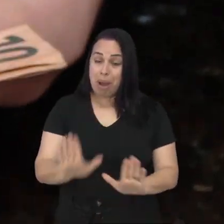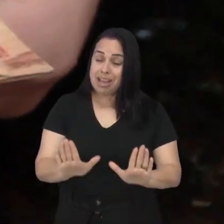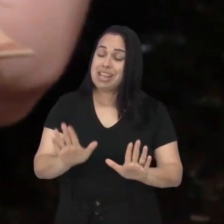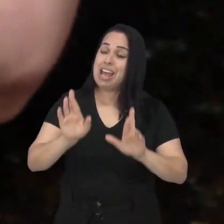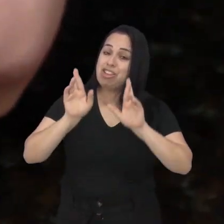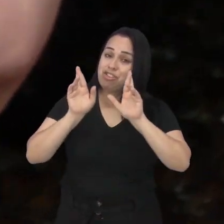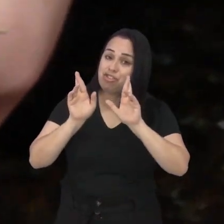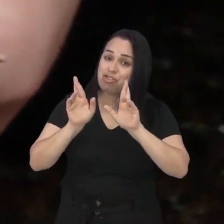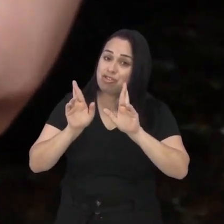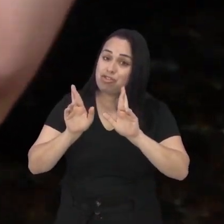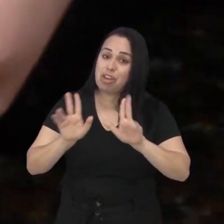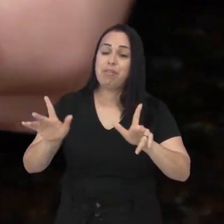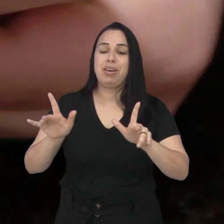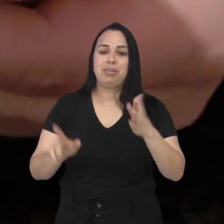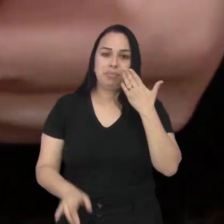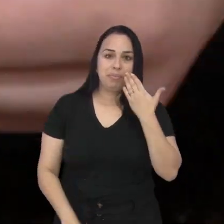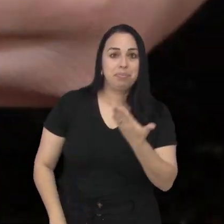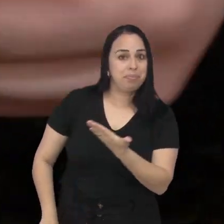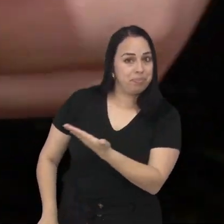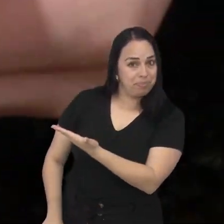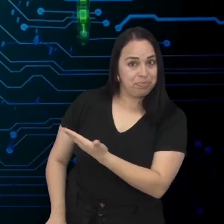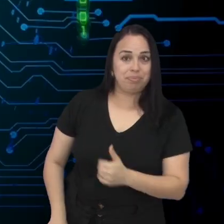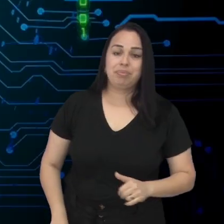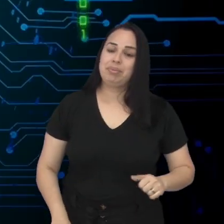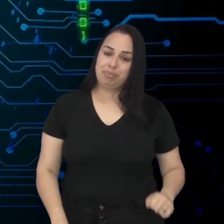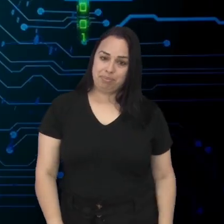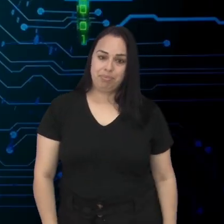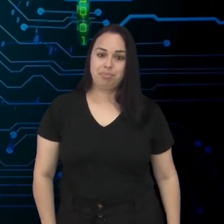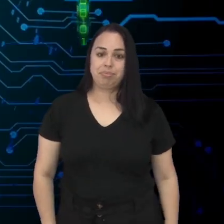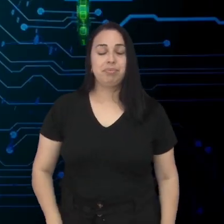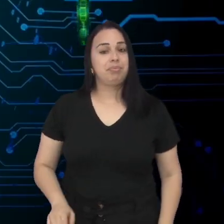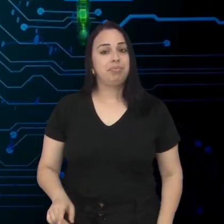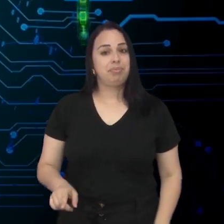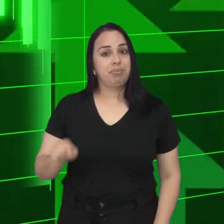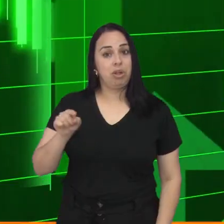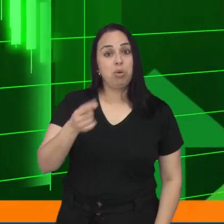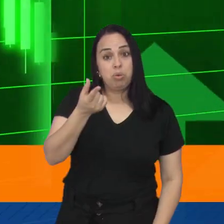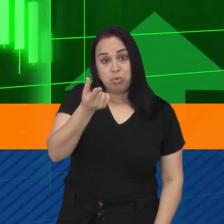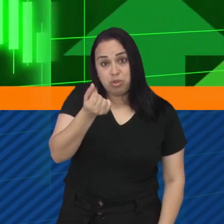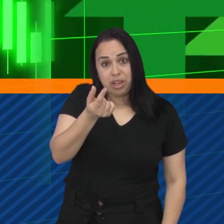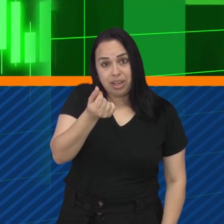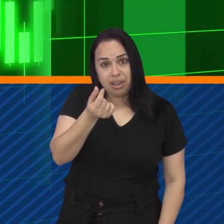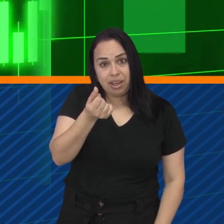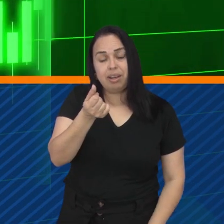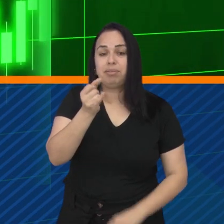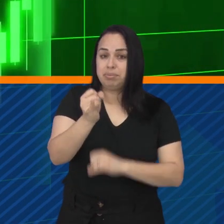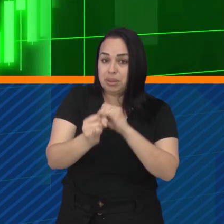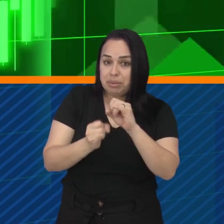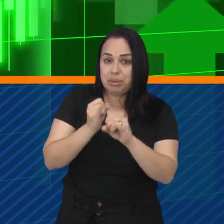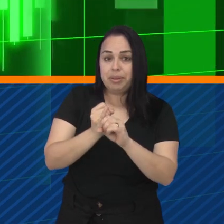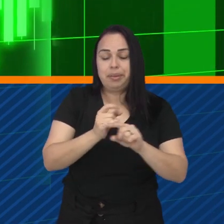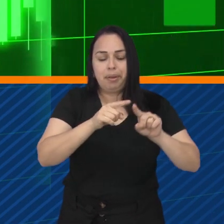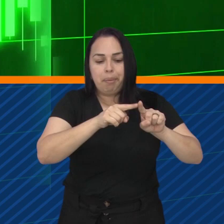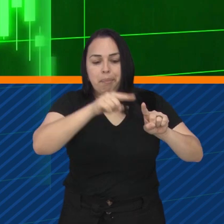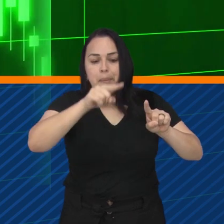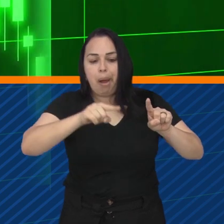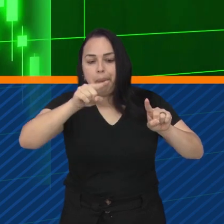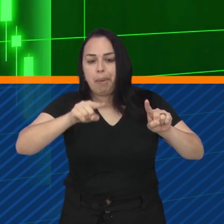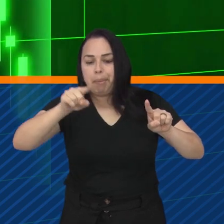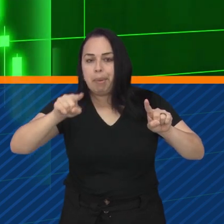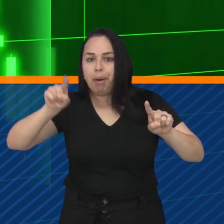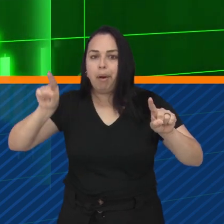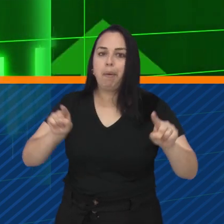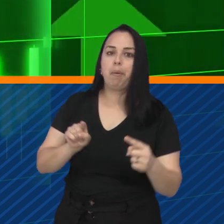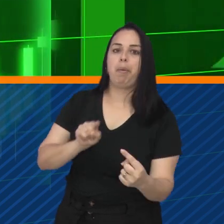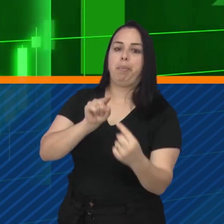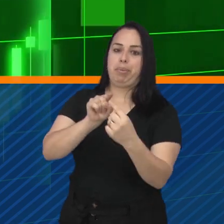mas o real digital é diferente de um ativo como o bitcoin. As criptomoedas estão sujeitas